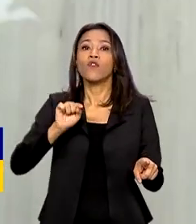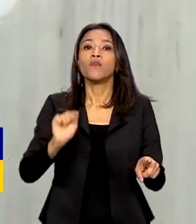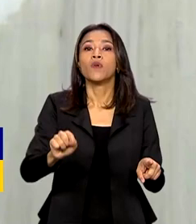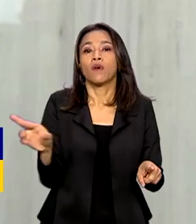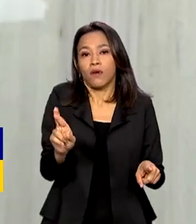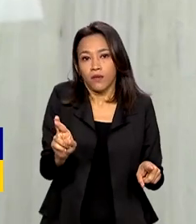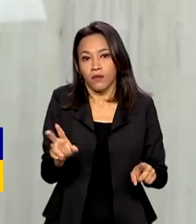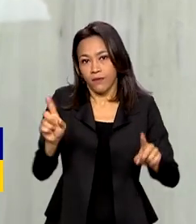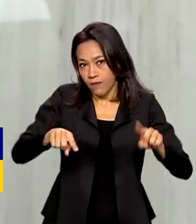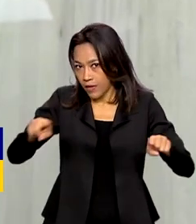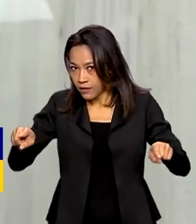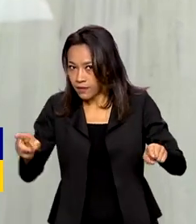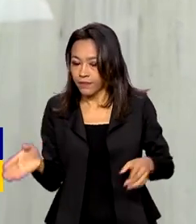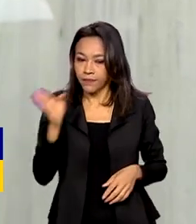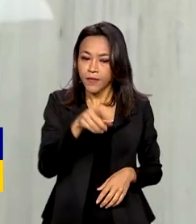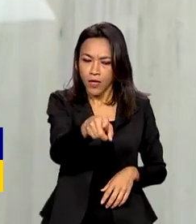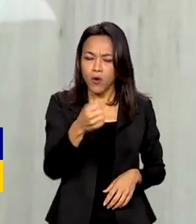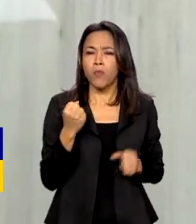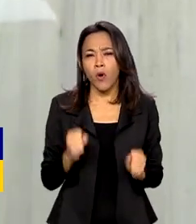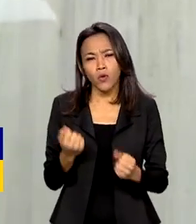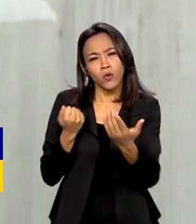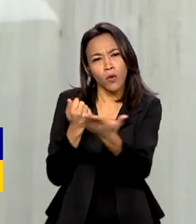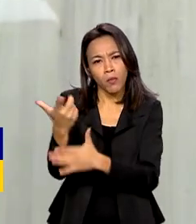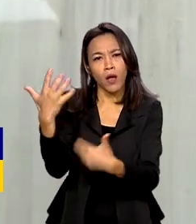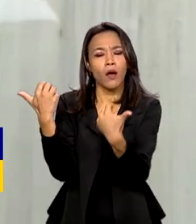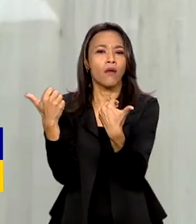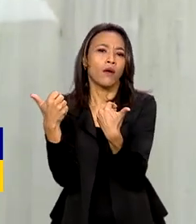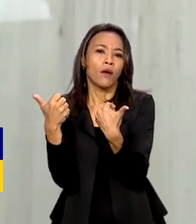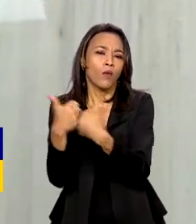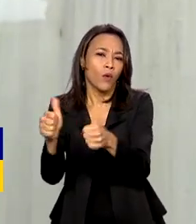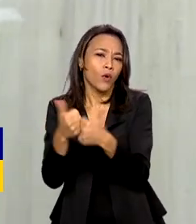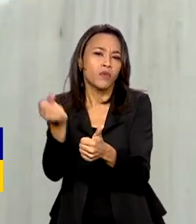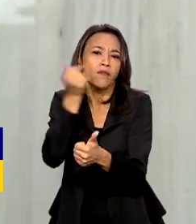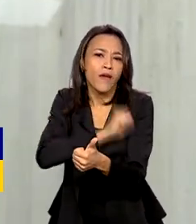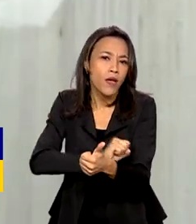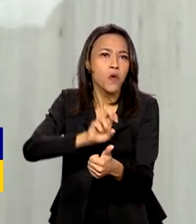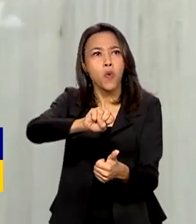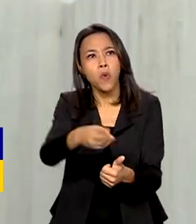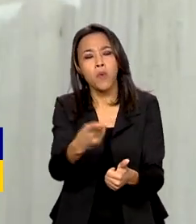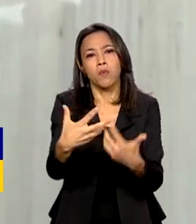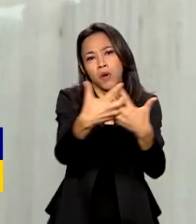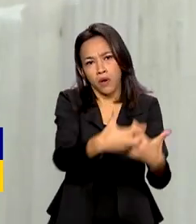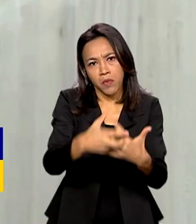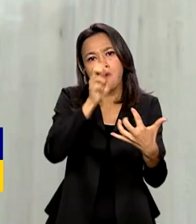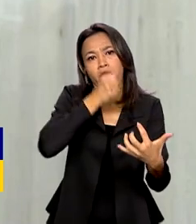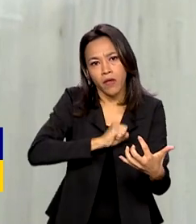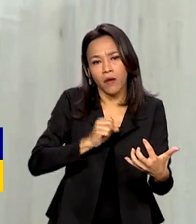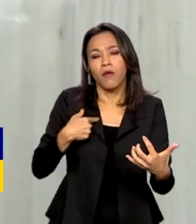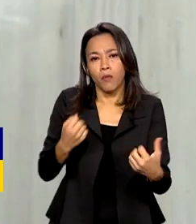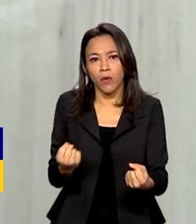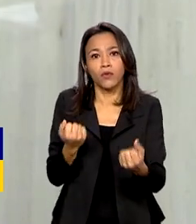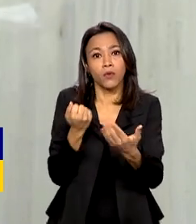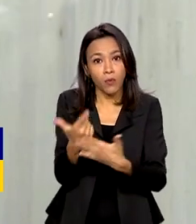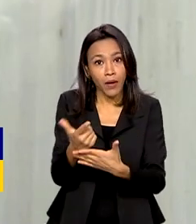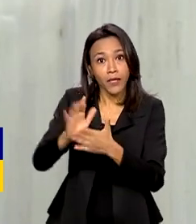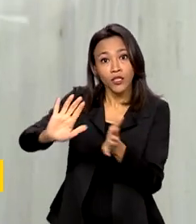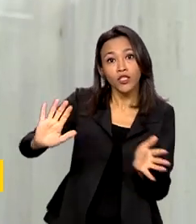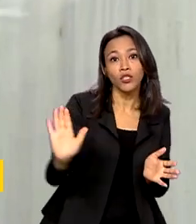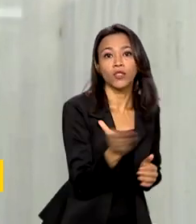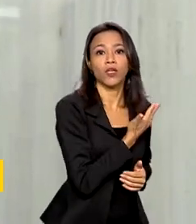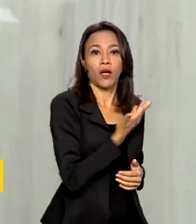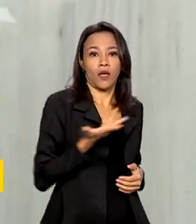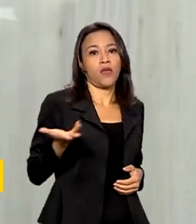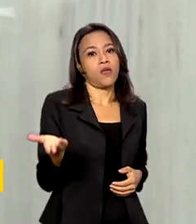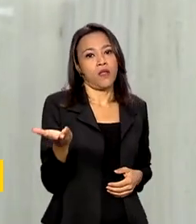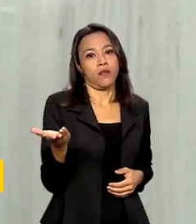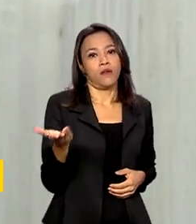comprar um ônibus velho ou um caminhão velho, posso comprar e tirar de circulação